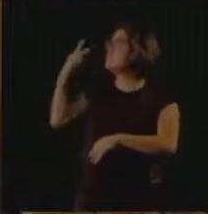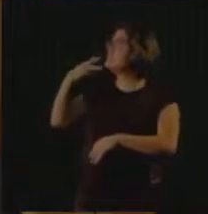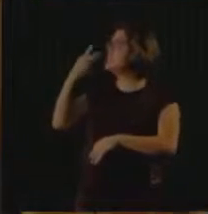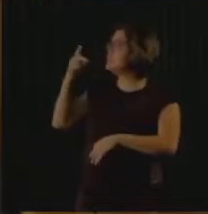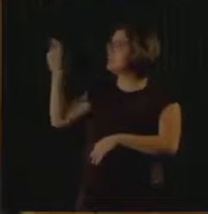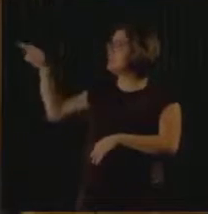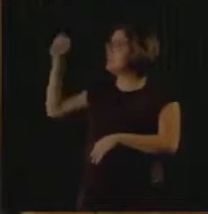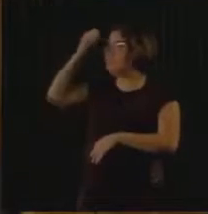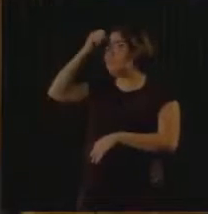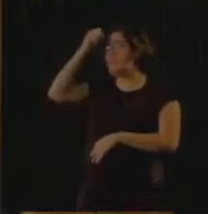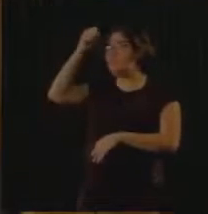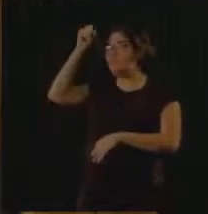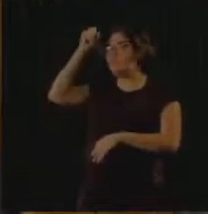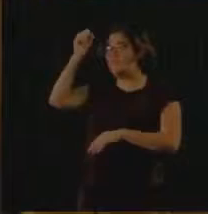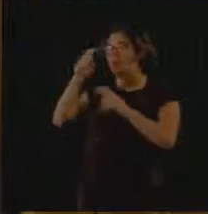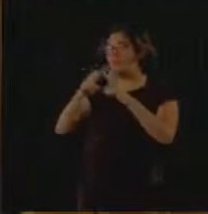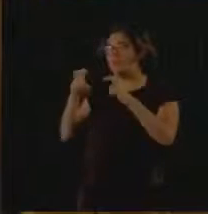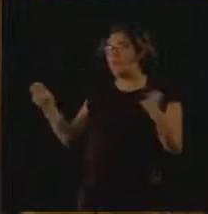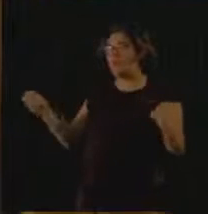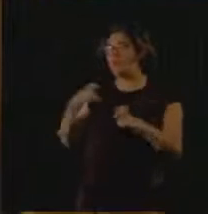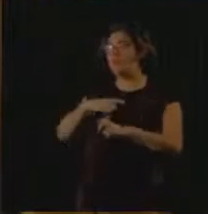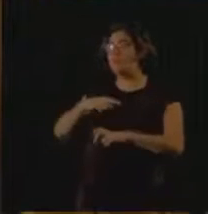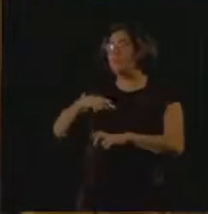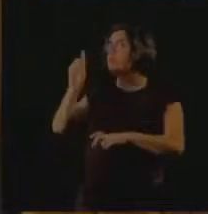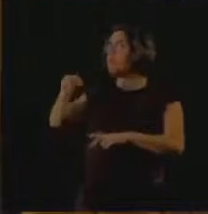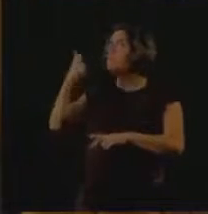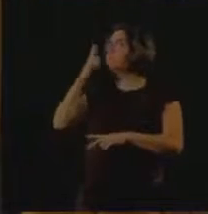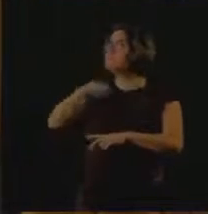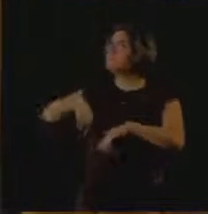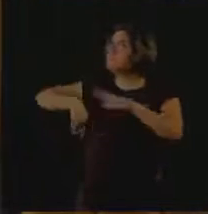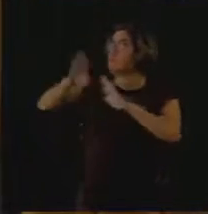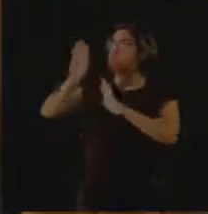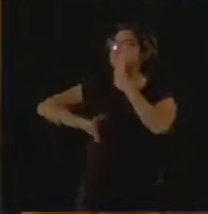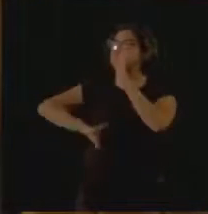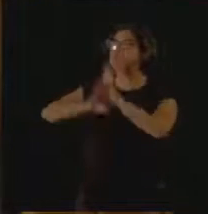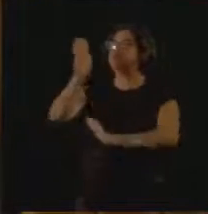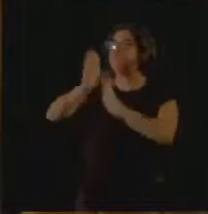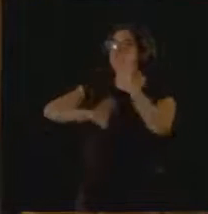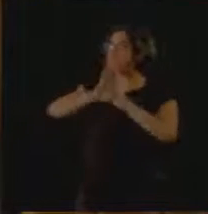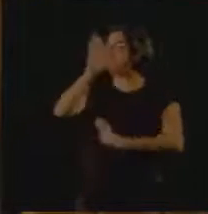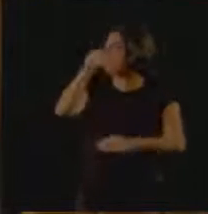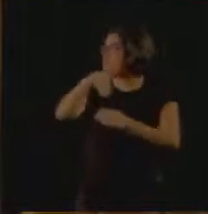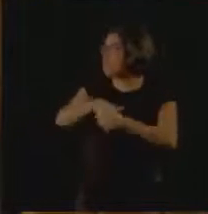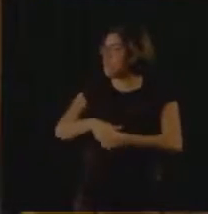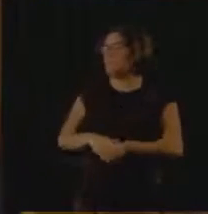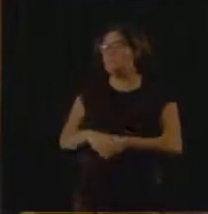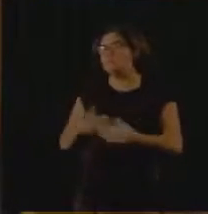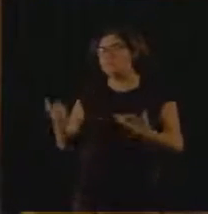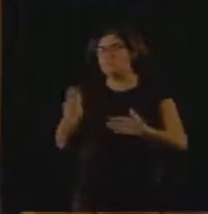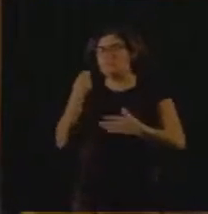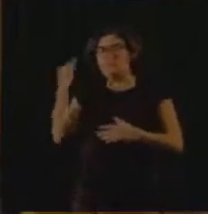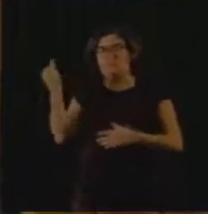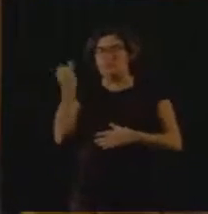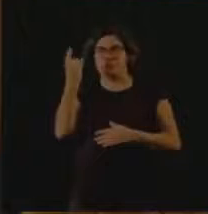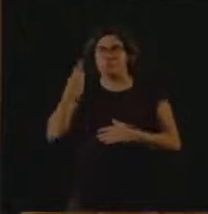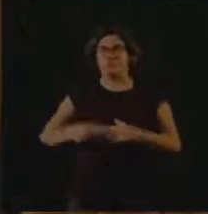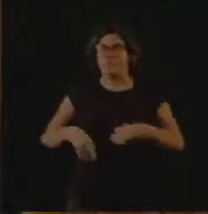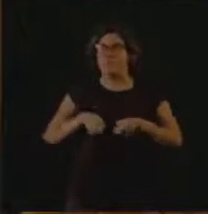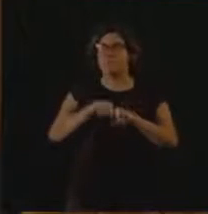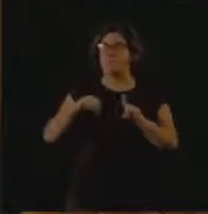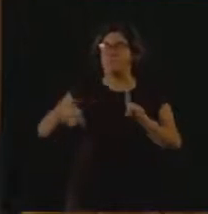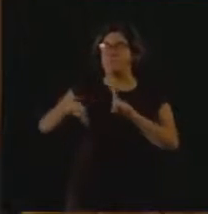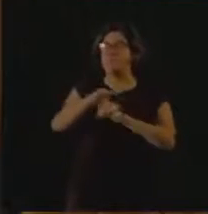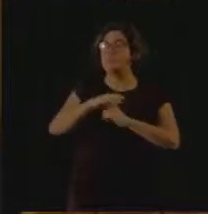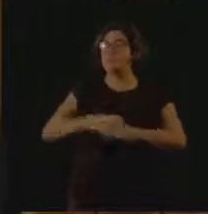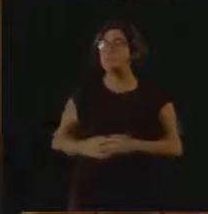Florianópolis, o que demonstra que esse movimento Lixo Zero realmente ecoa na sociedade. Todas as pessoas que eu